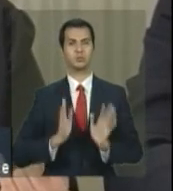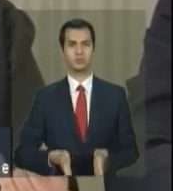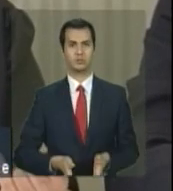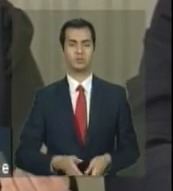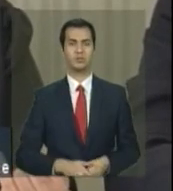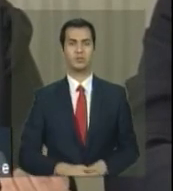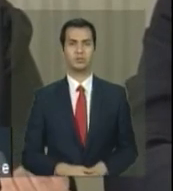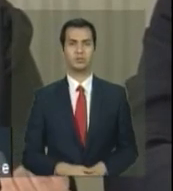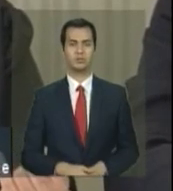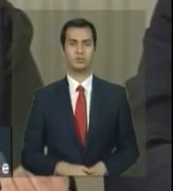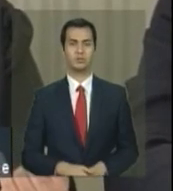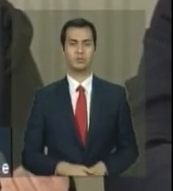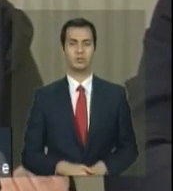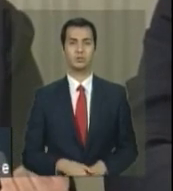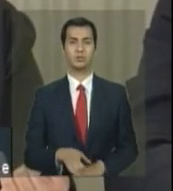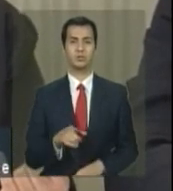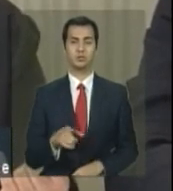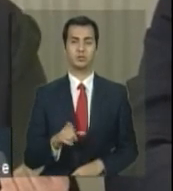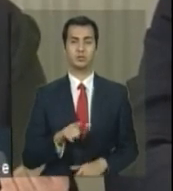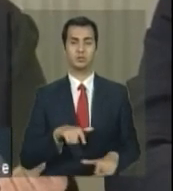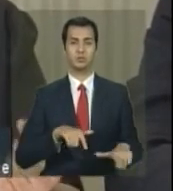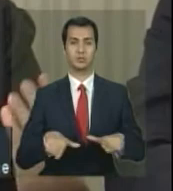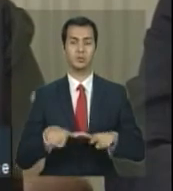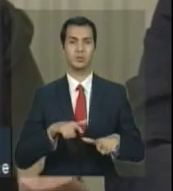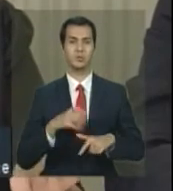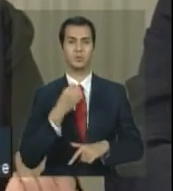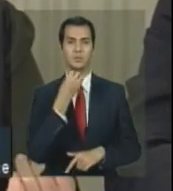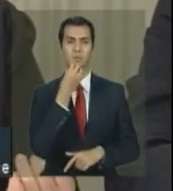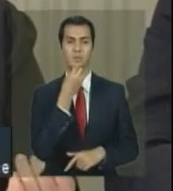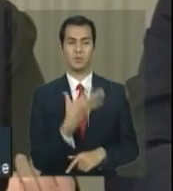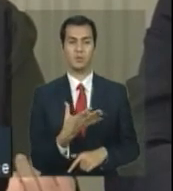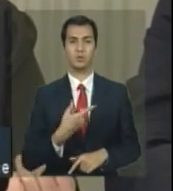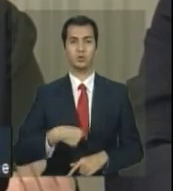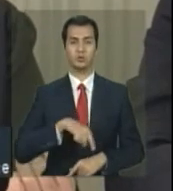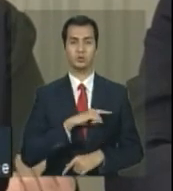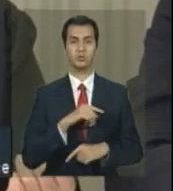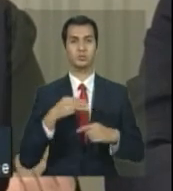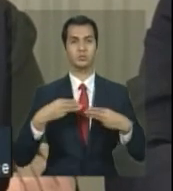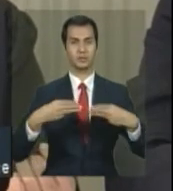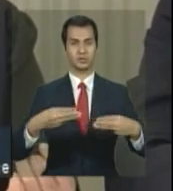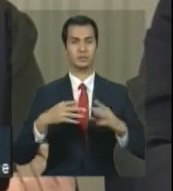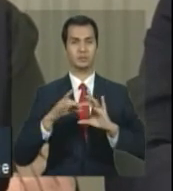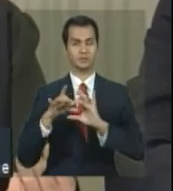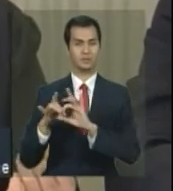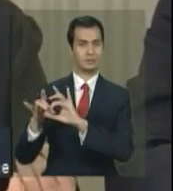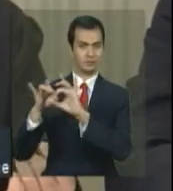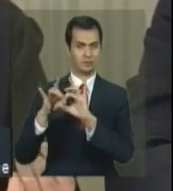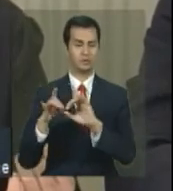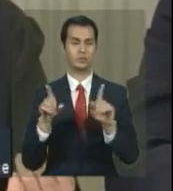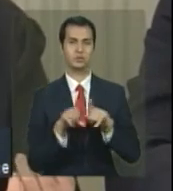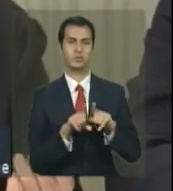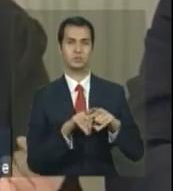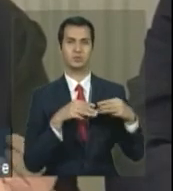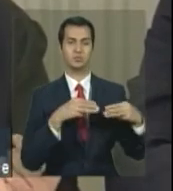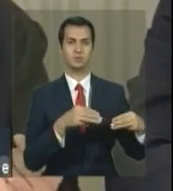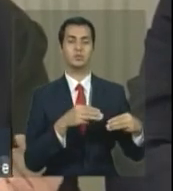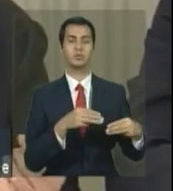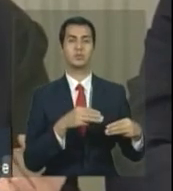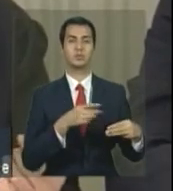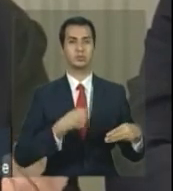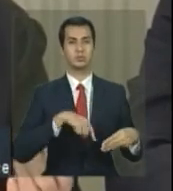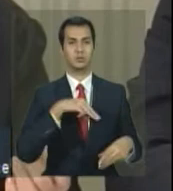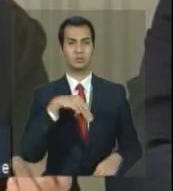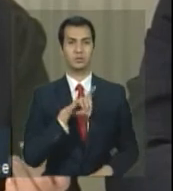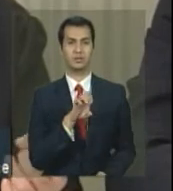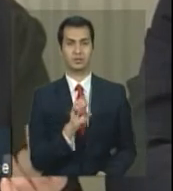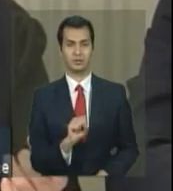medida bastante eficiente, não só do Ministério da Integração, mas da área de cisterna nossa também,